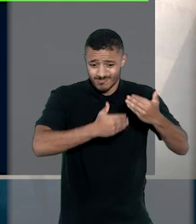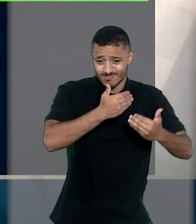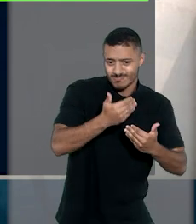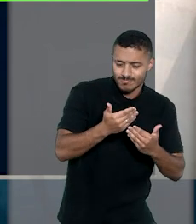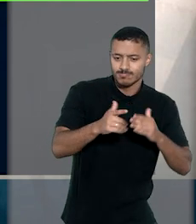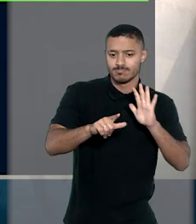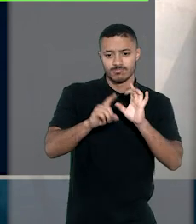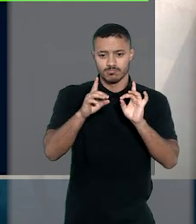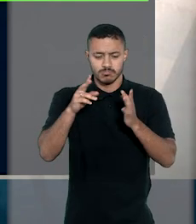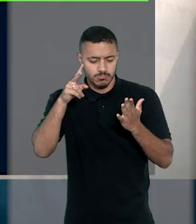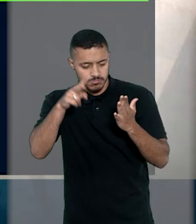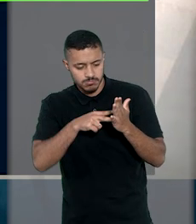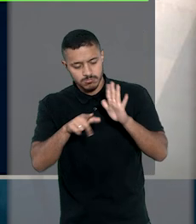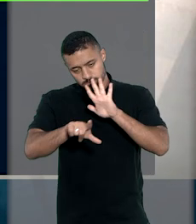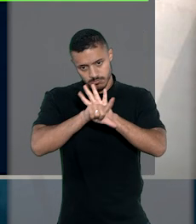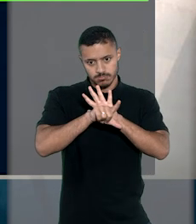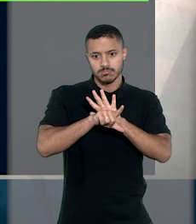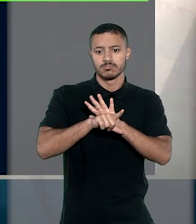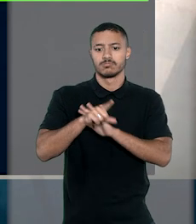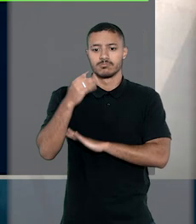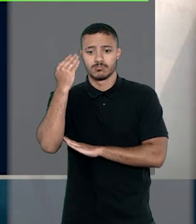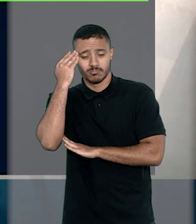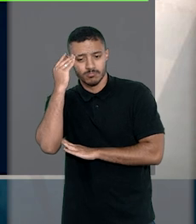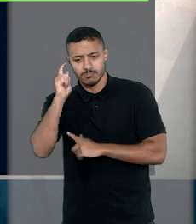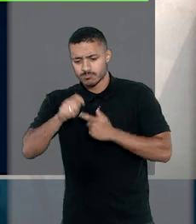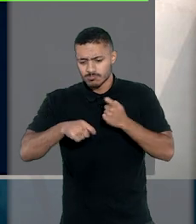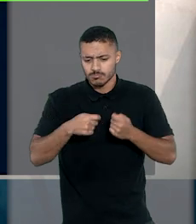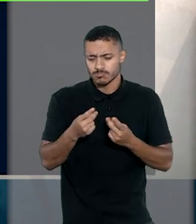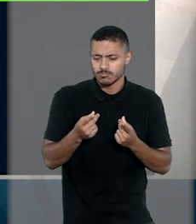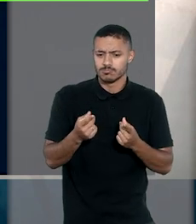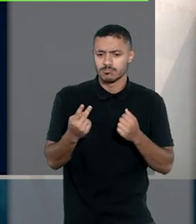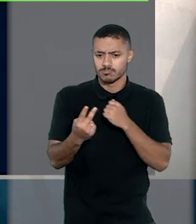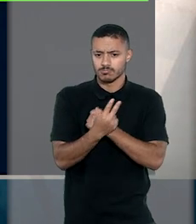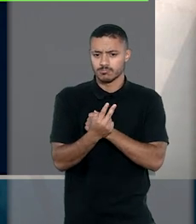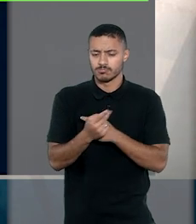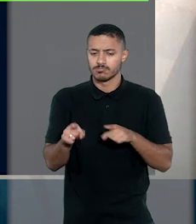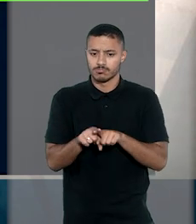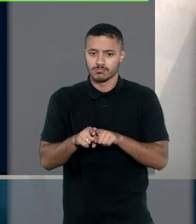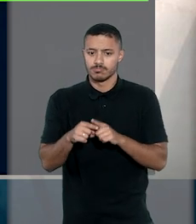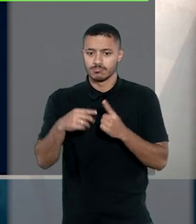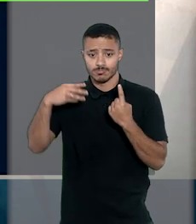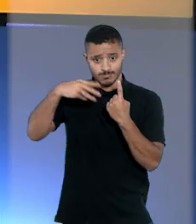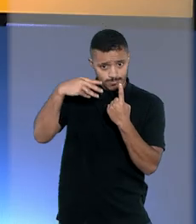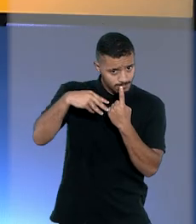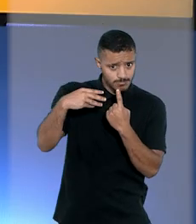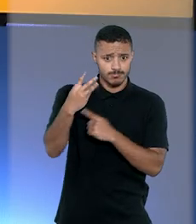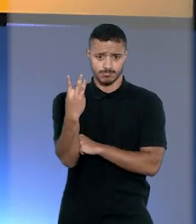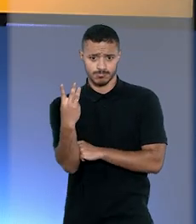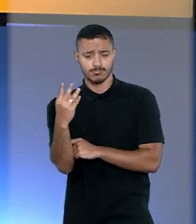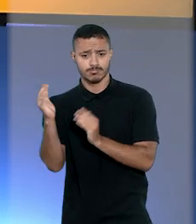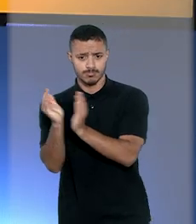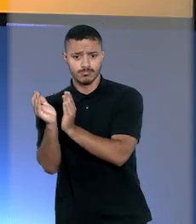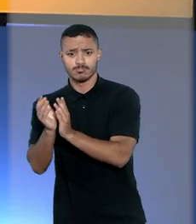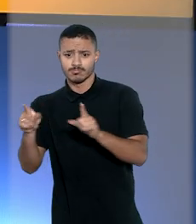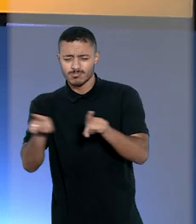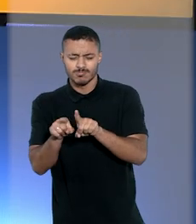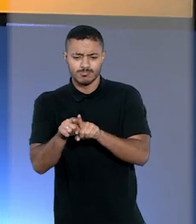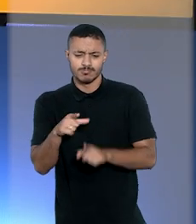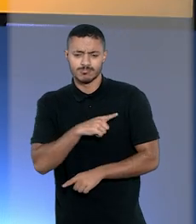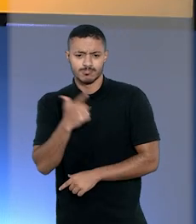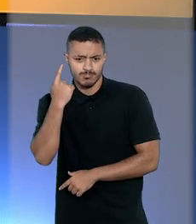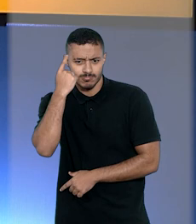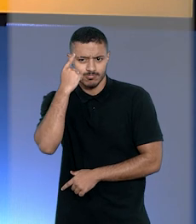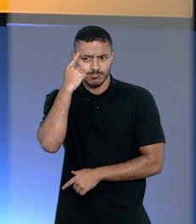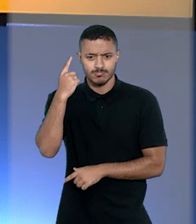deve ir além da literalidade e considerar os valores éticos que ele protege. Os ministros da terceira